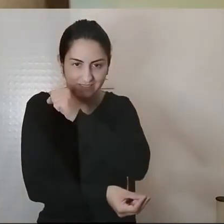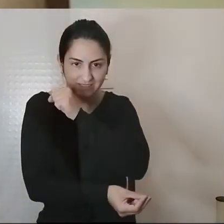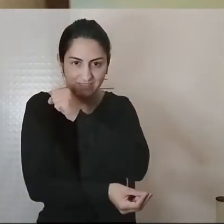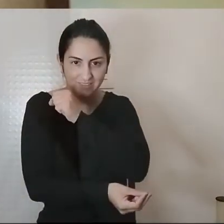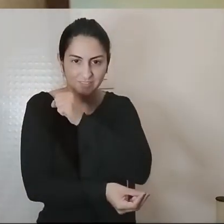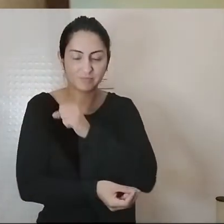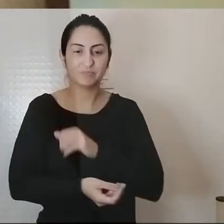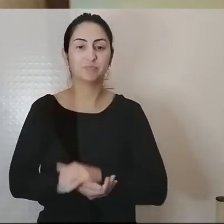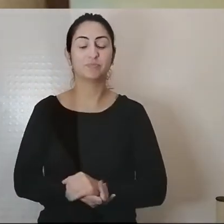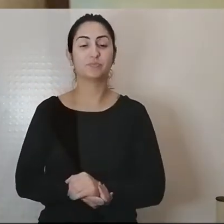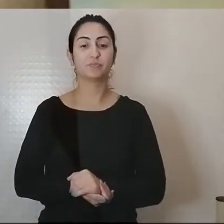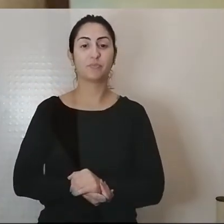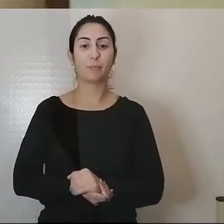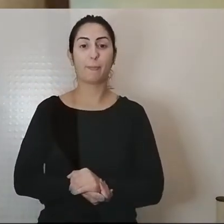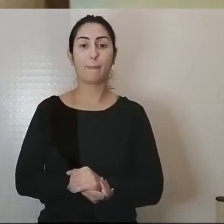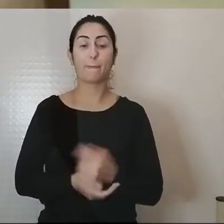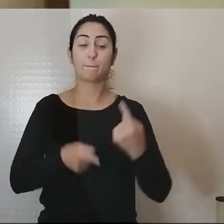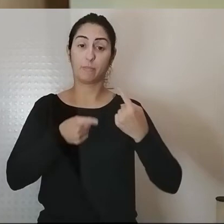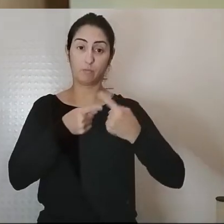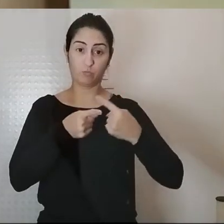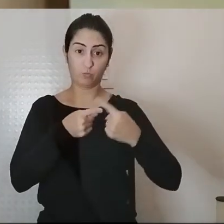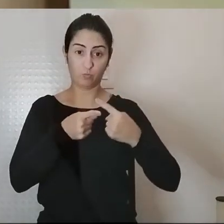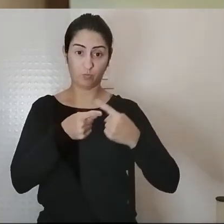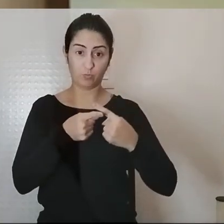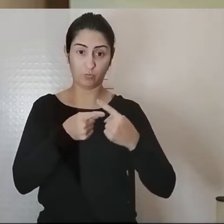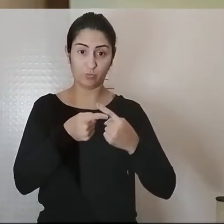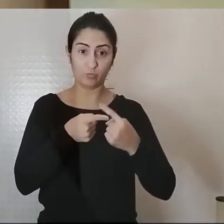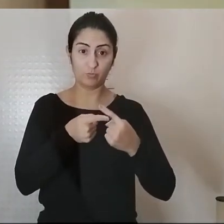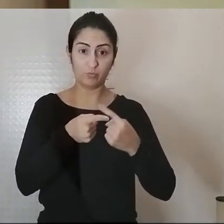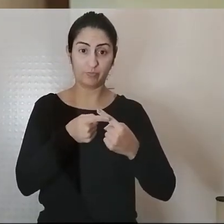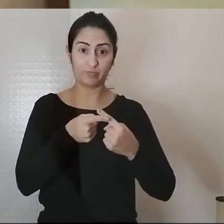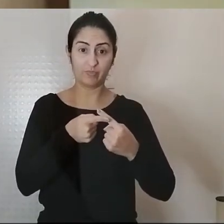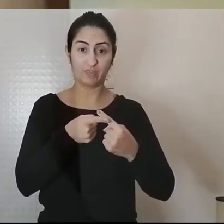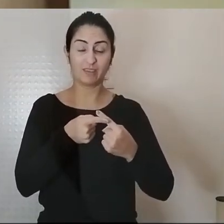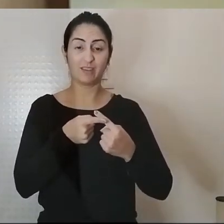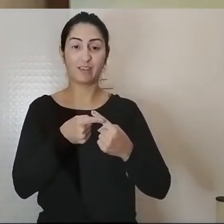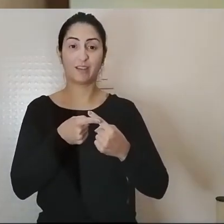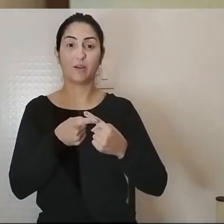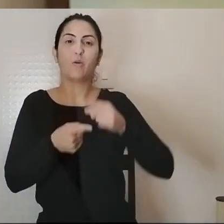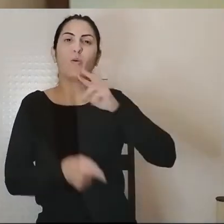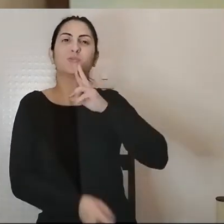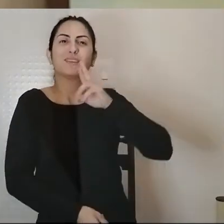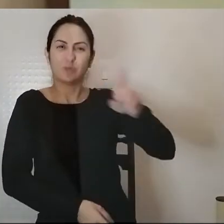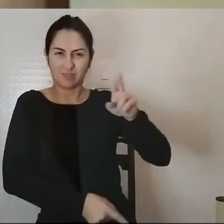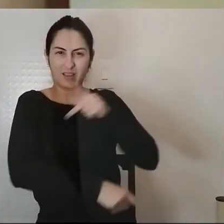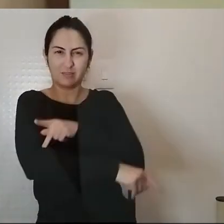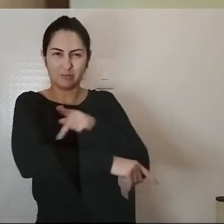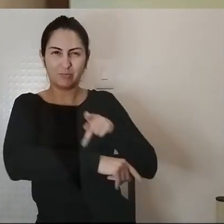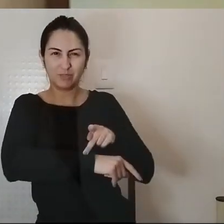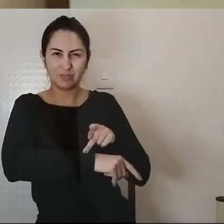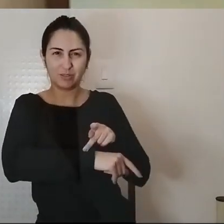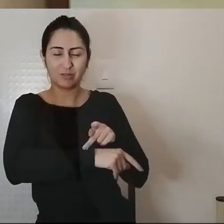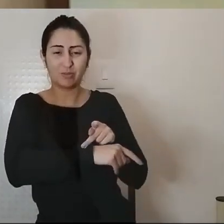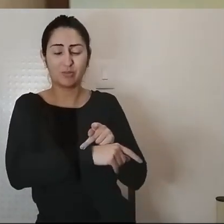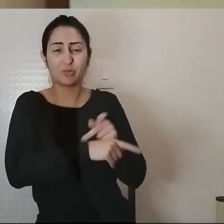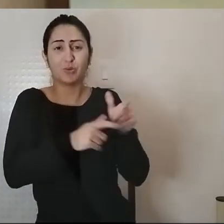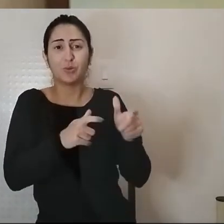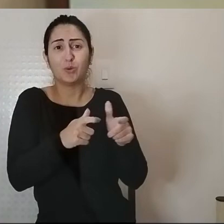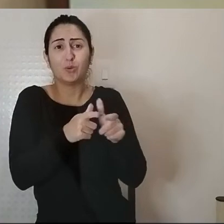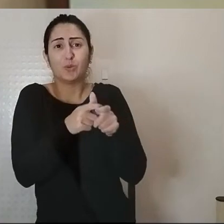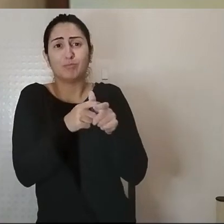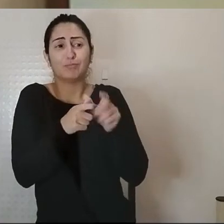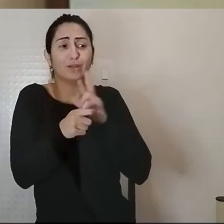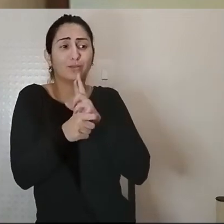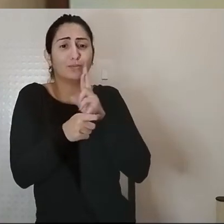vêm portanto os seus resultados pedagógicos restringidos e o seu